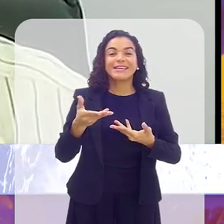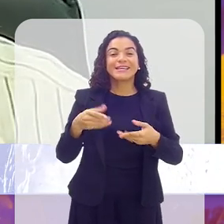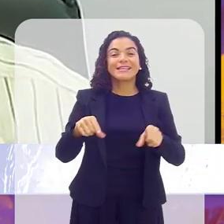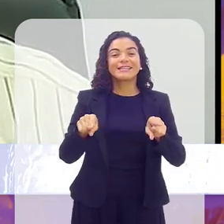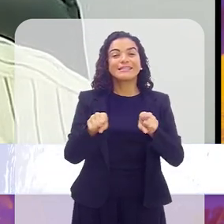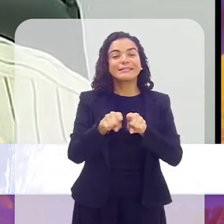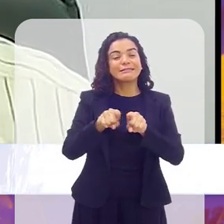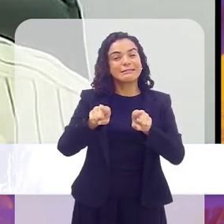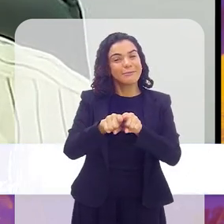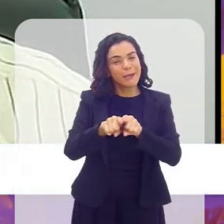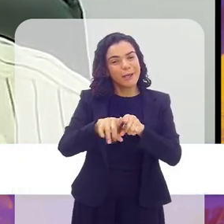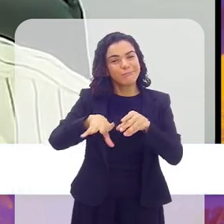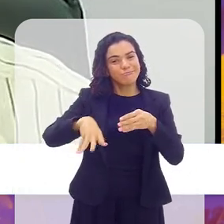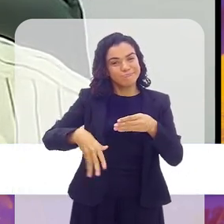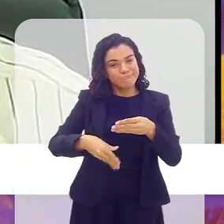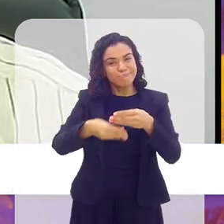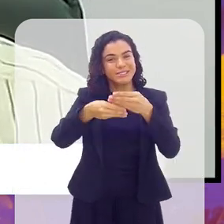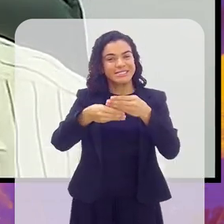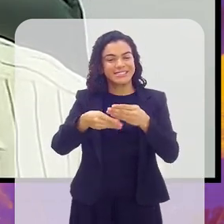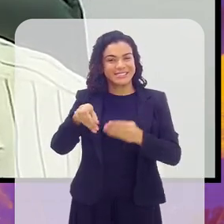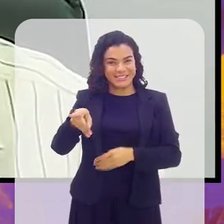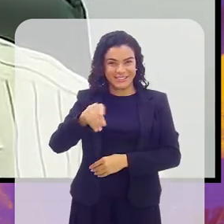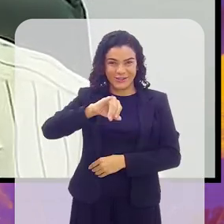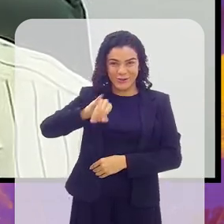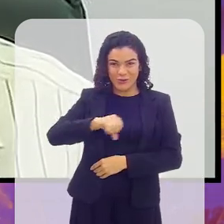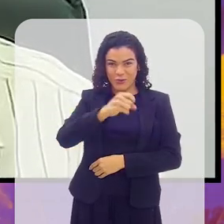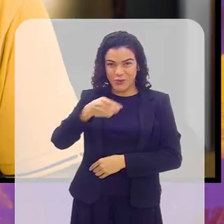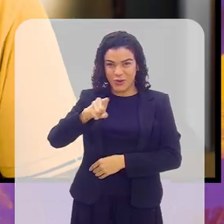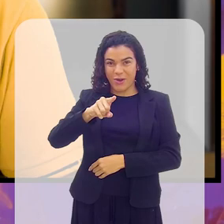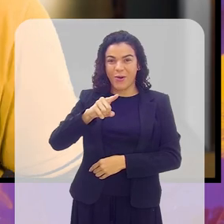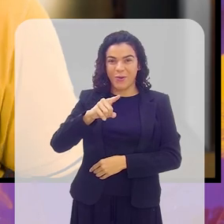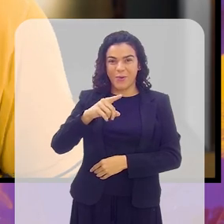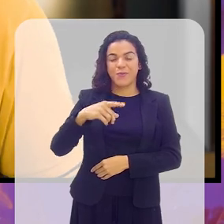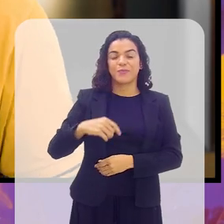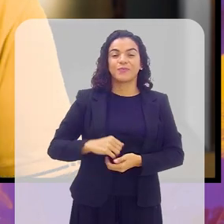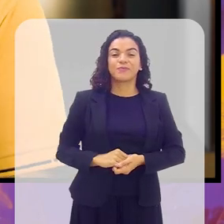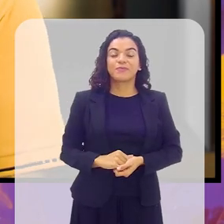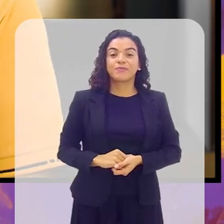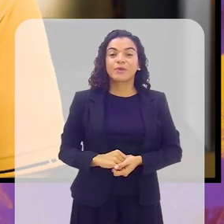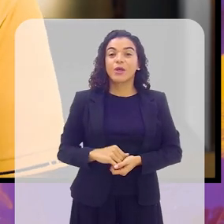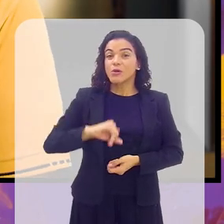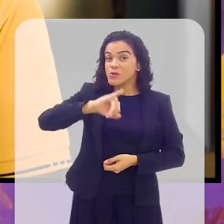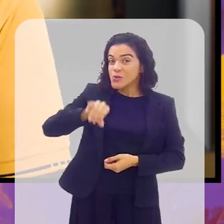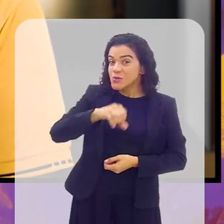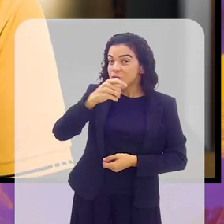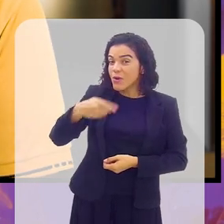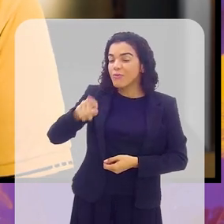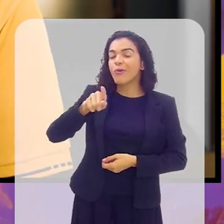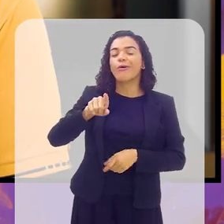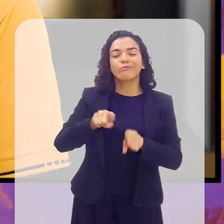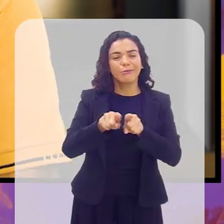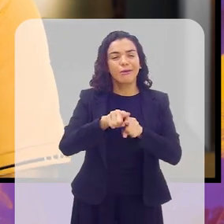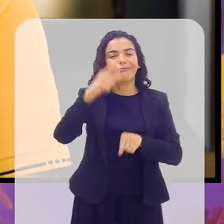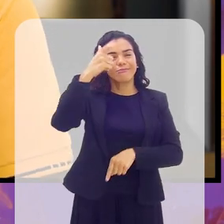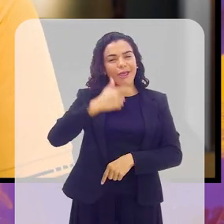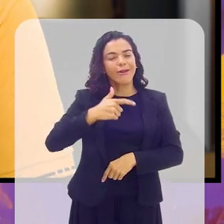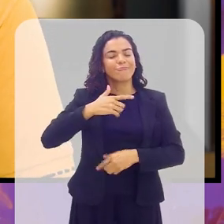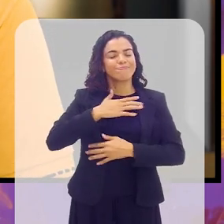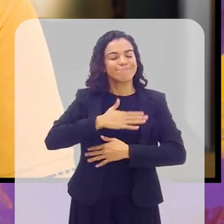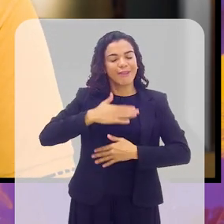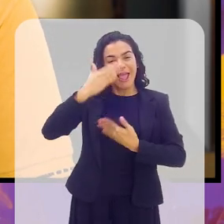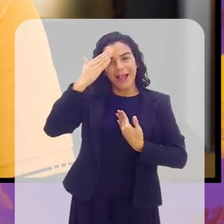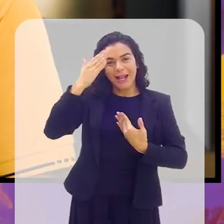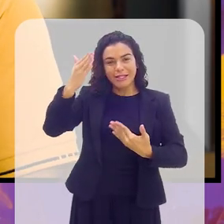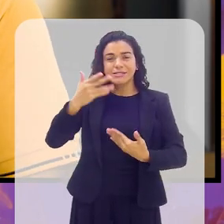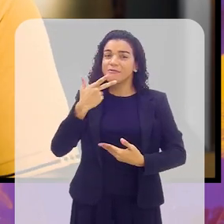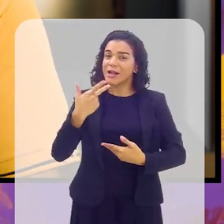cumprimentar também o João Paulo. Muito bem. João, também quero agradecer a sua presença para a gente poder falar desse